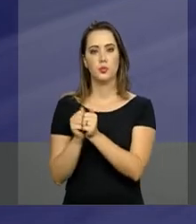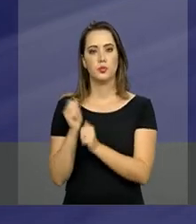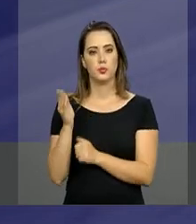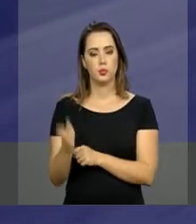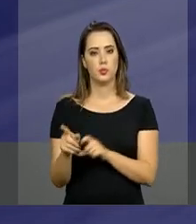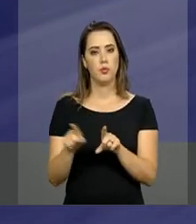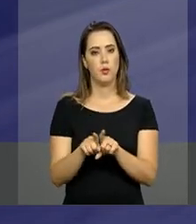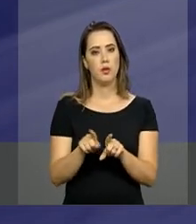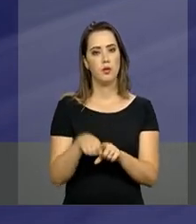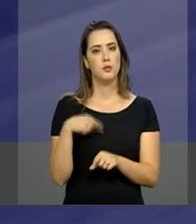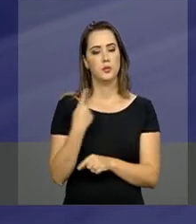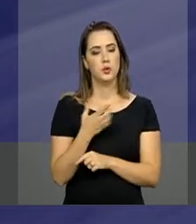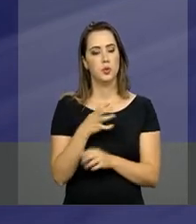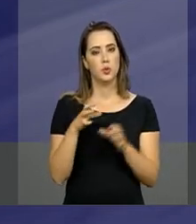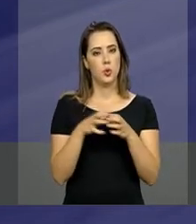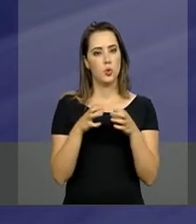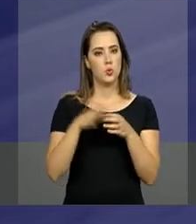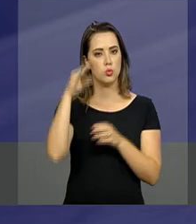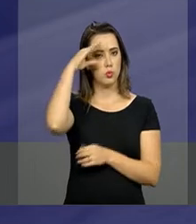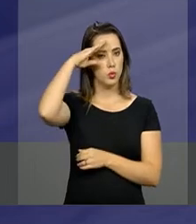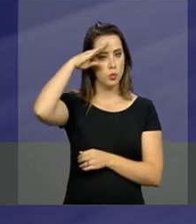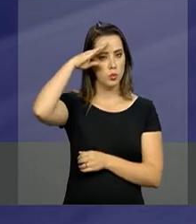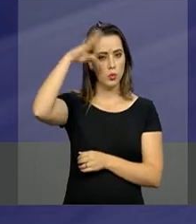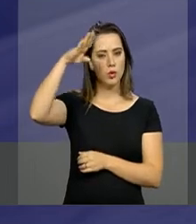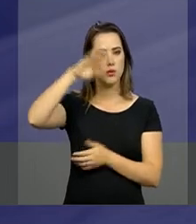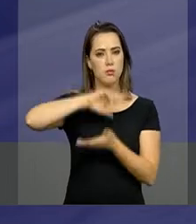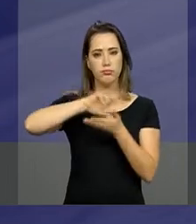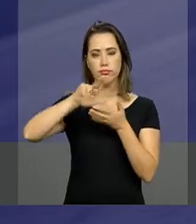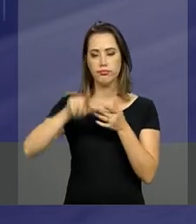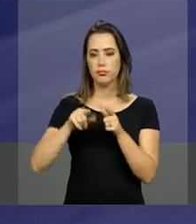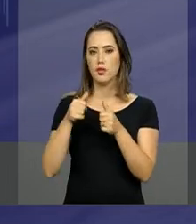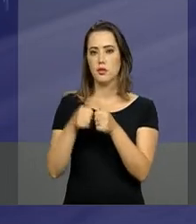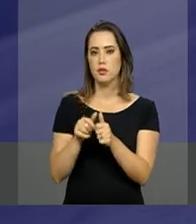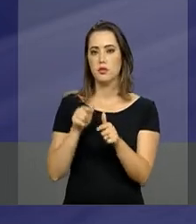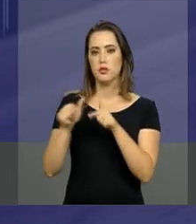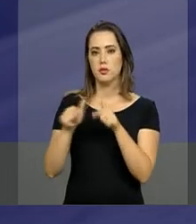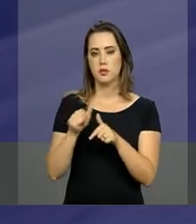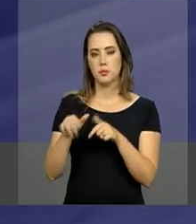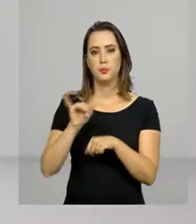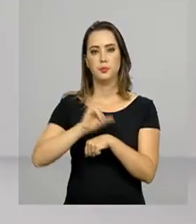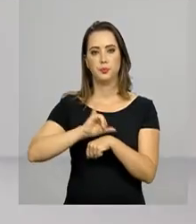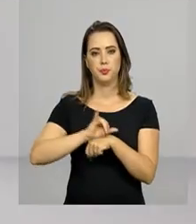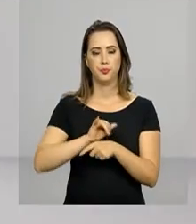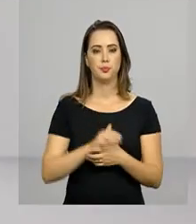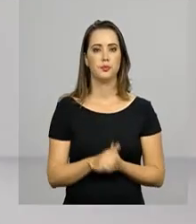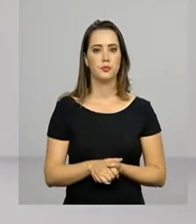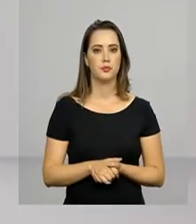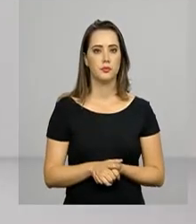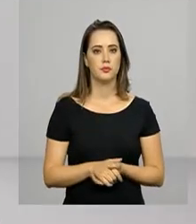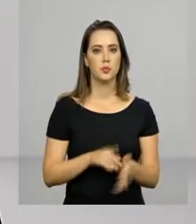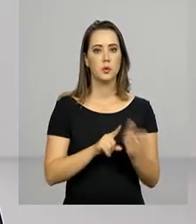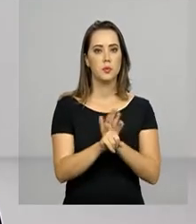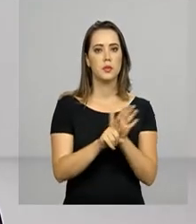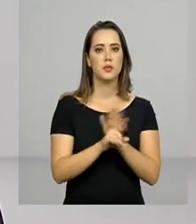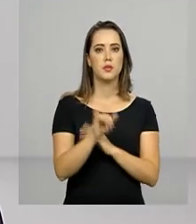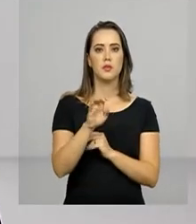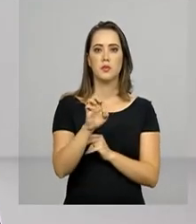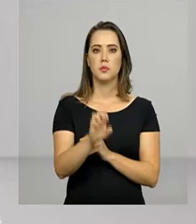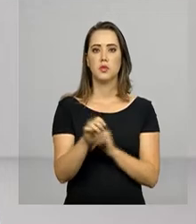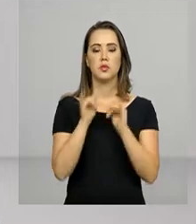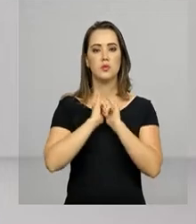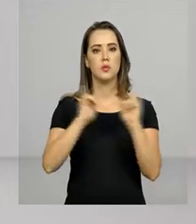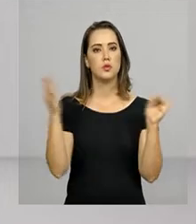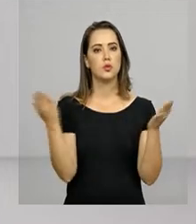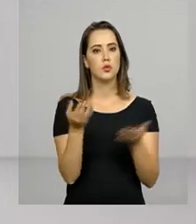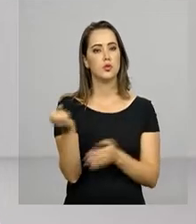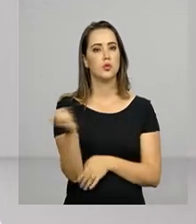e, logicamente, das Forças Armadas que estão lá em Boa Vista. O IBGE divulgou hoje